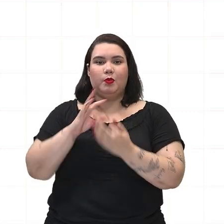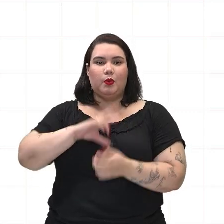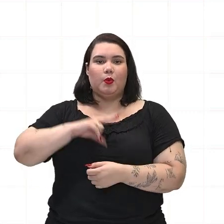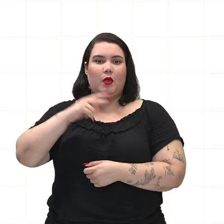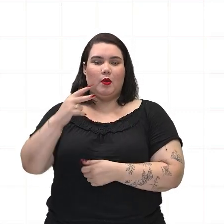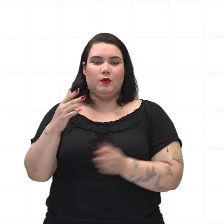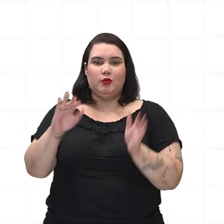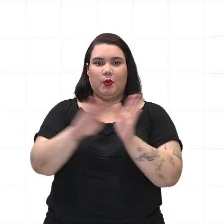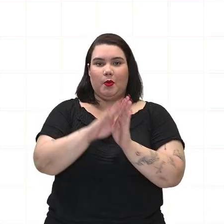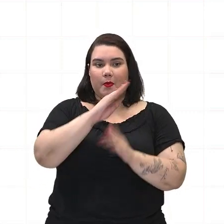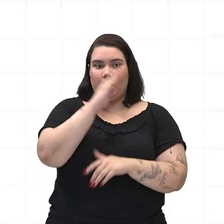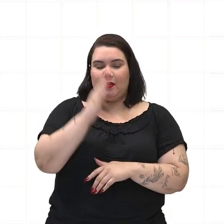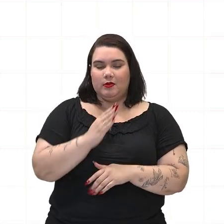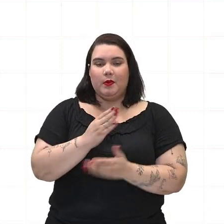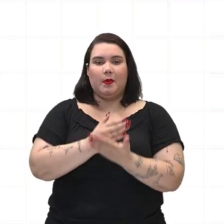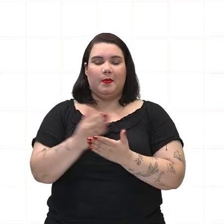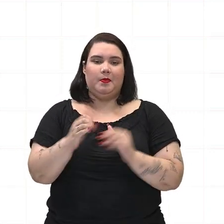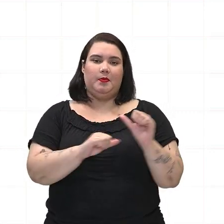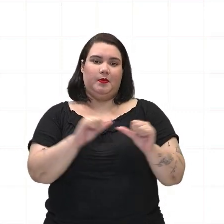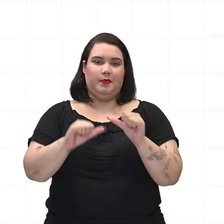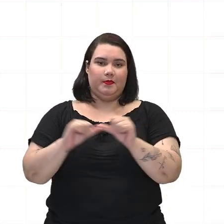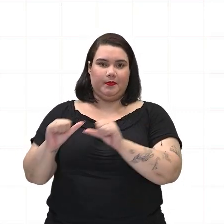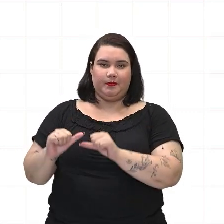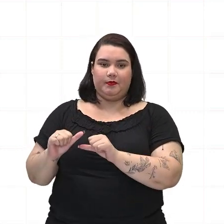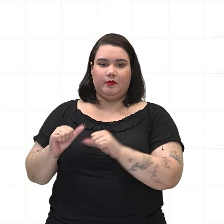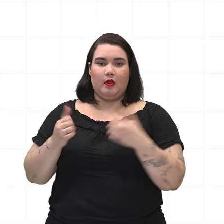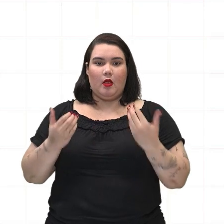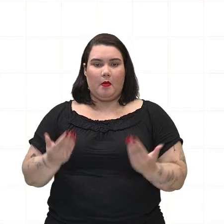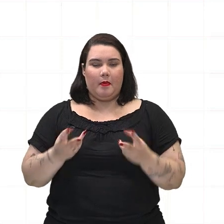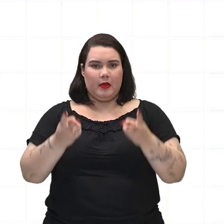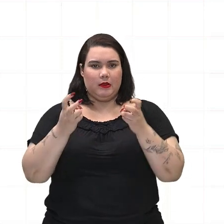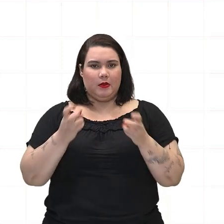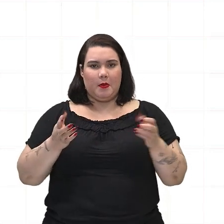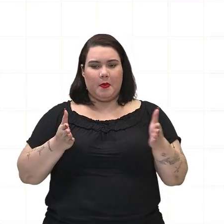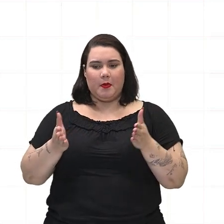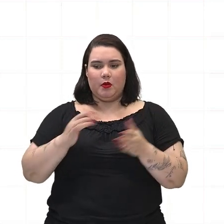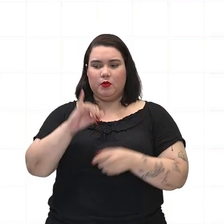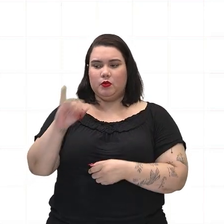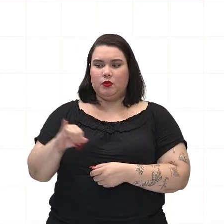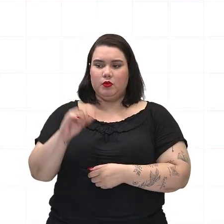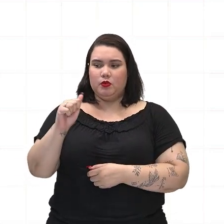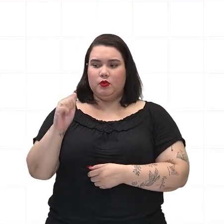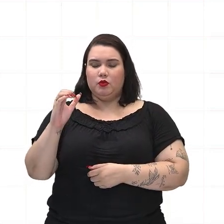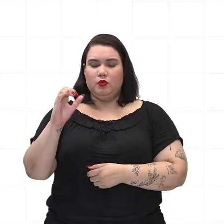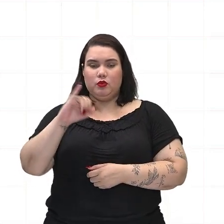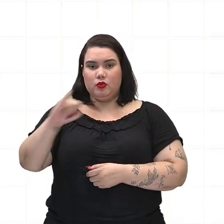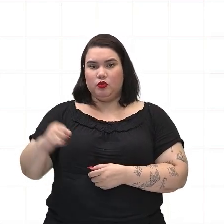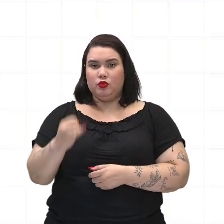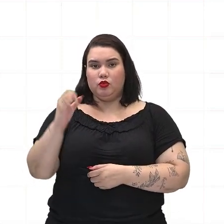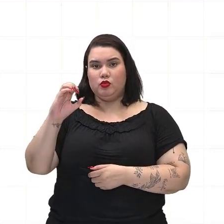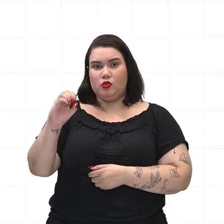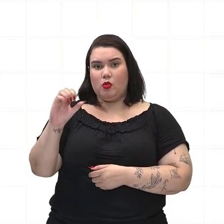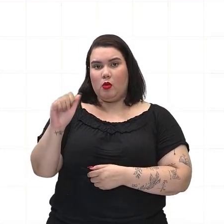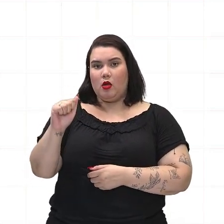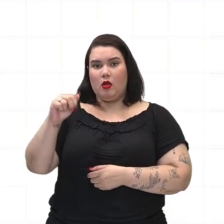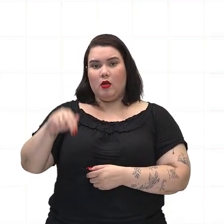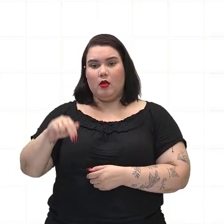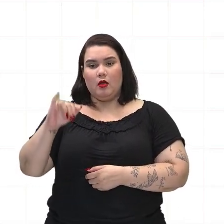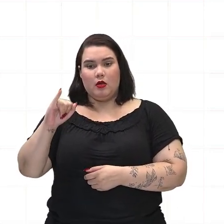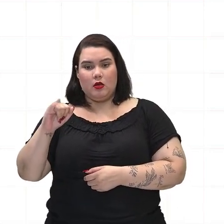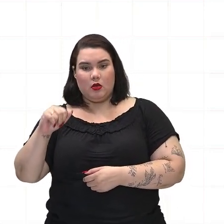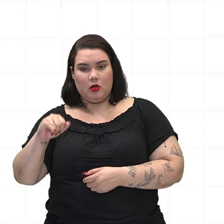só, né, como esse período joanino, ele vai mudar as estruturas